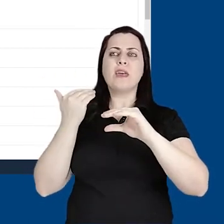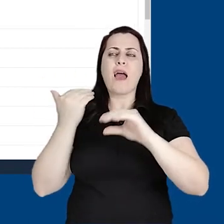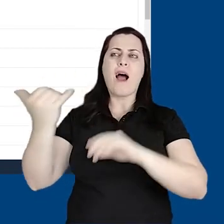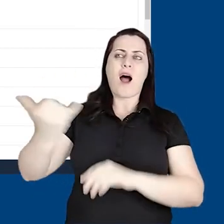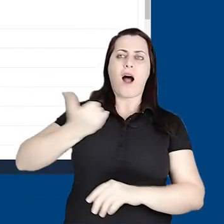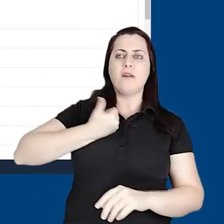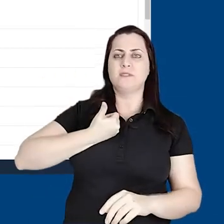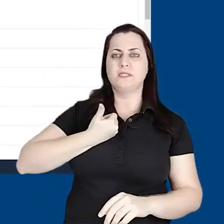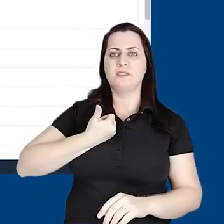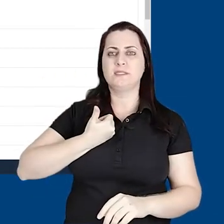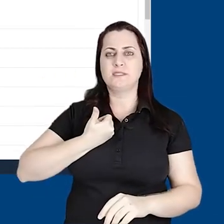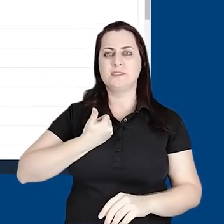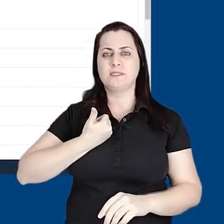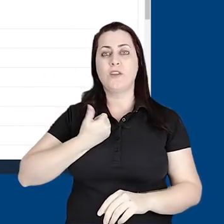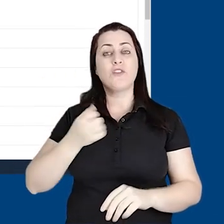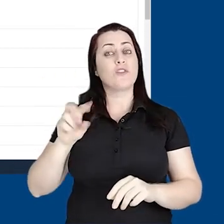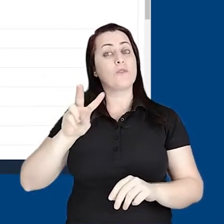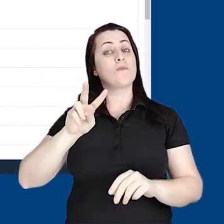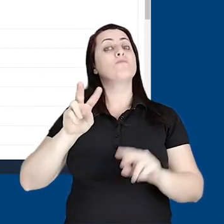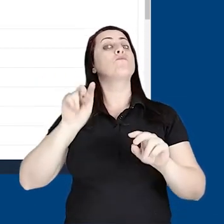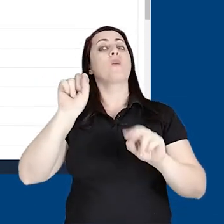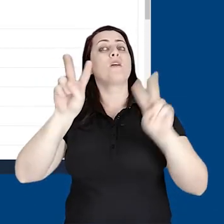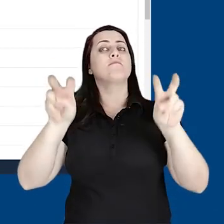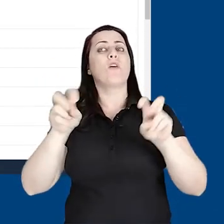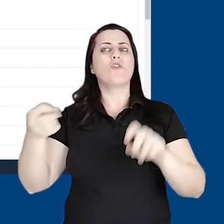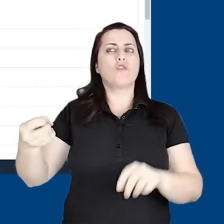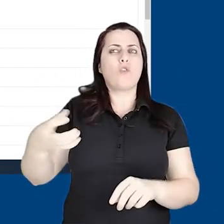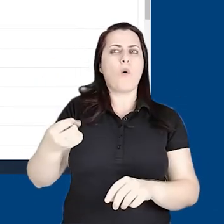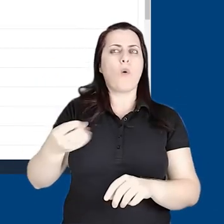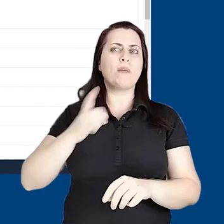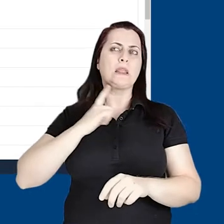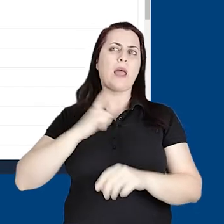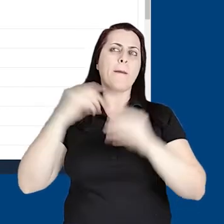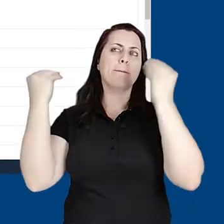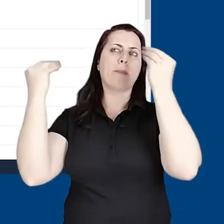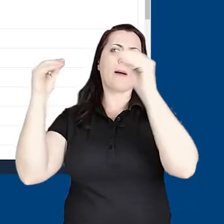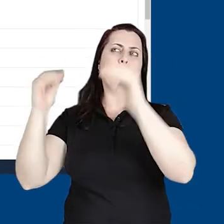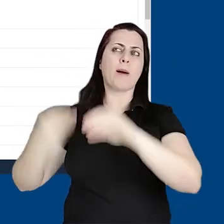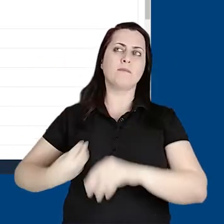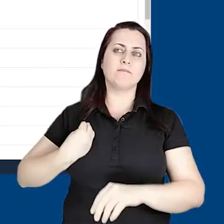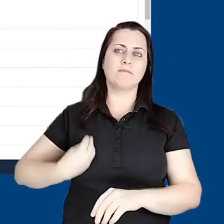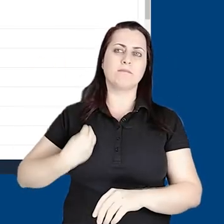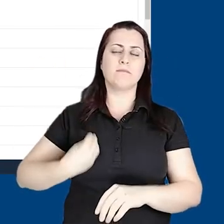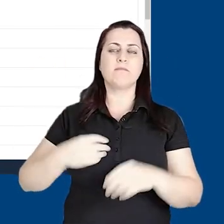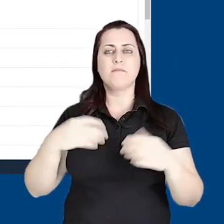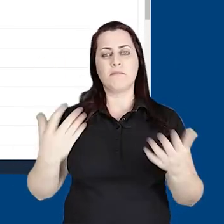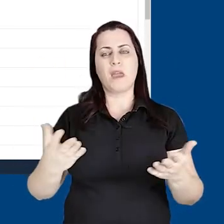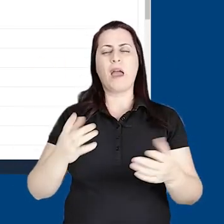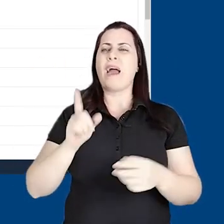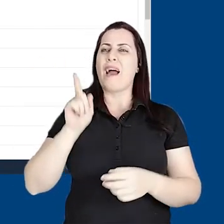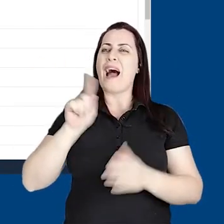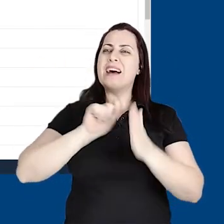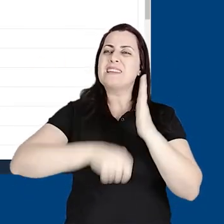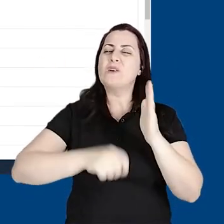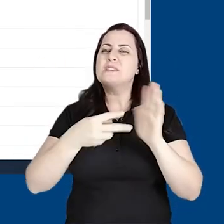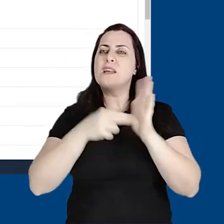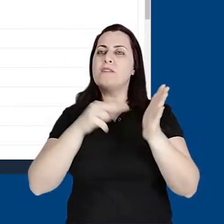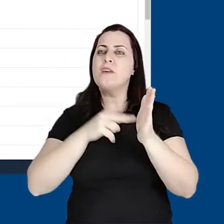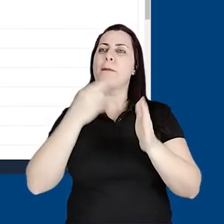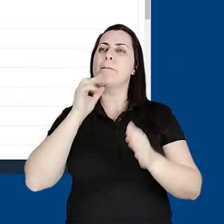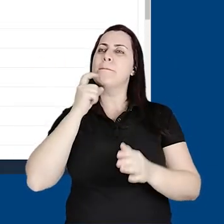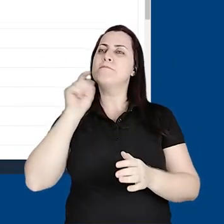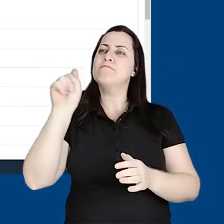notificações sobre novas postagens dentro daquele tópico. Assinatura opcional significa